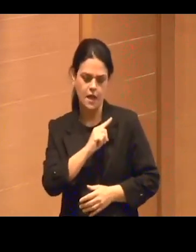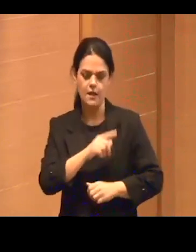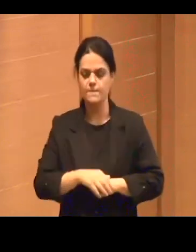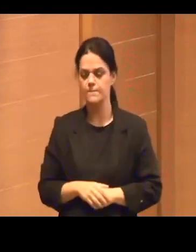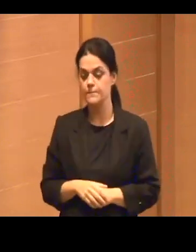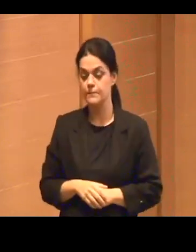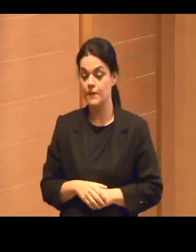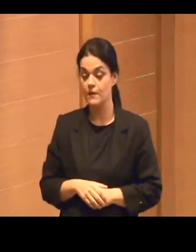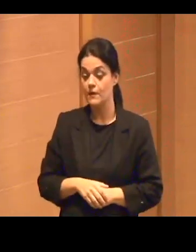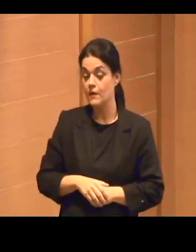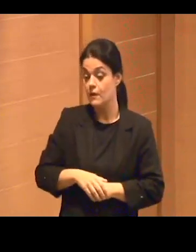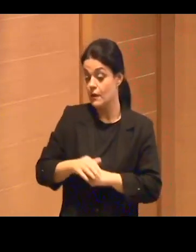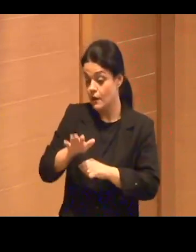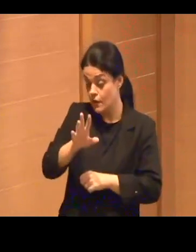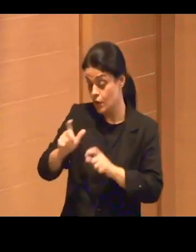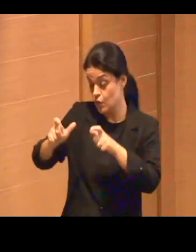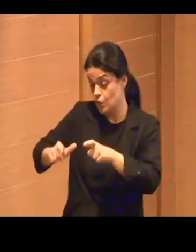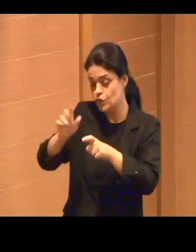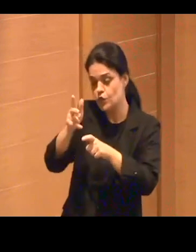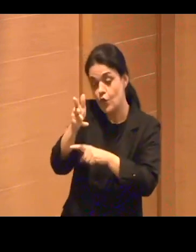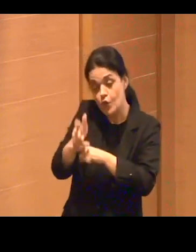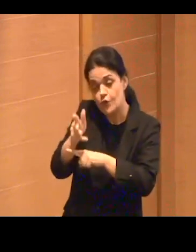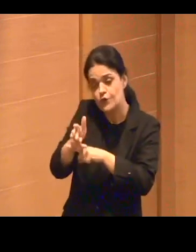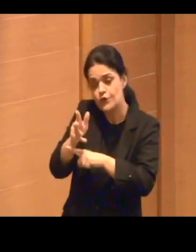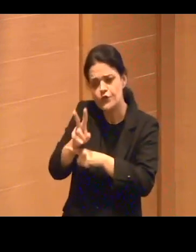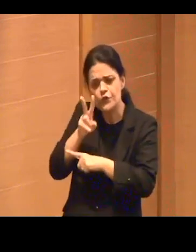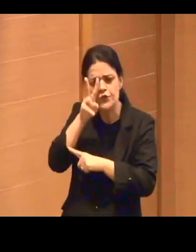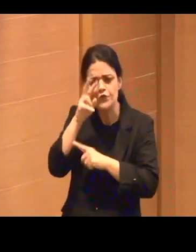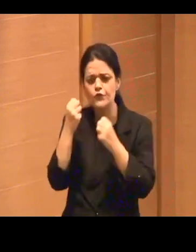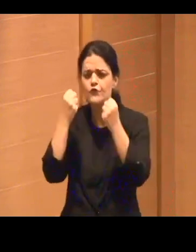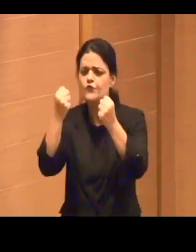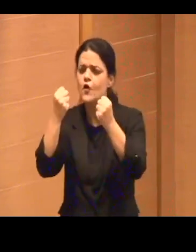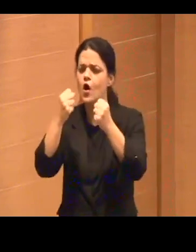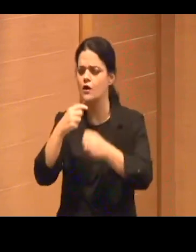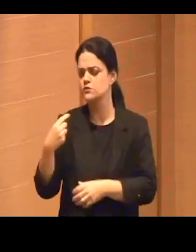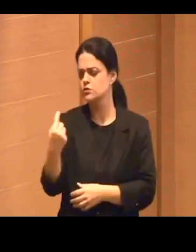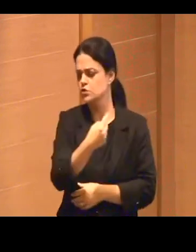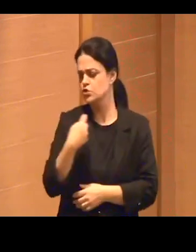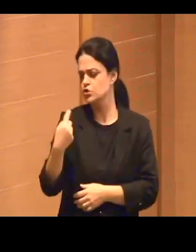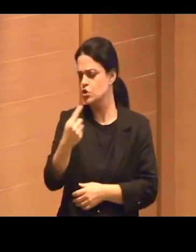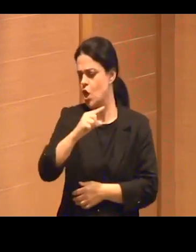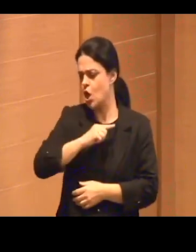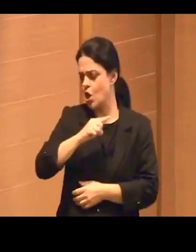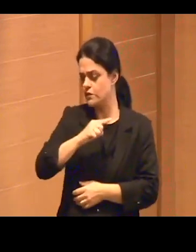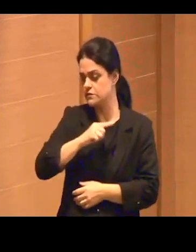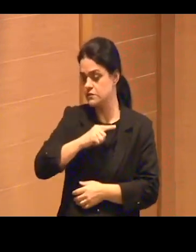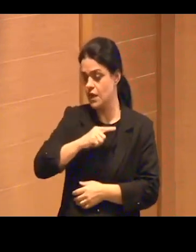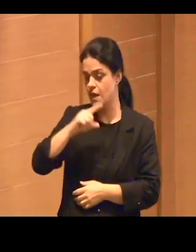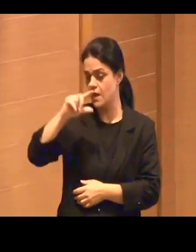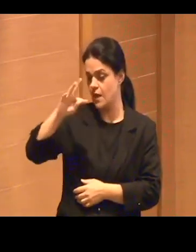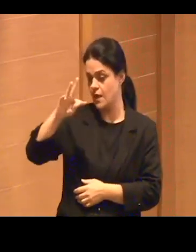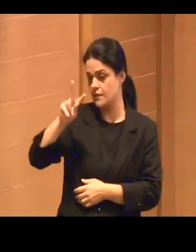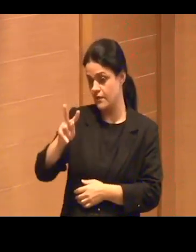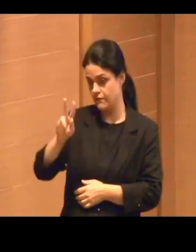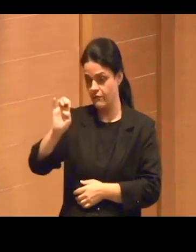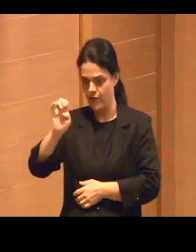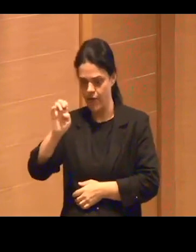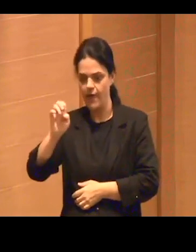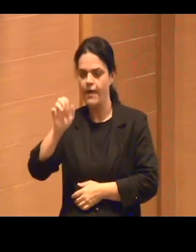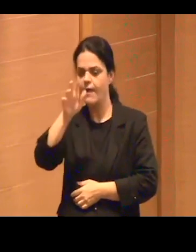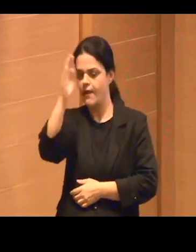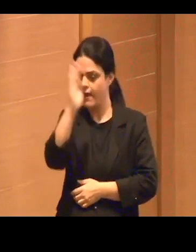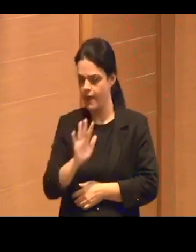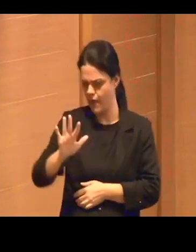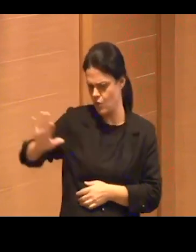o núcleo de vídeo era muito forte aqui, e a gente passou coisas na TVE, rede nacional, e